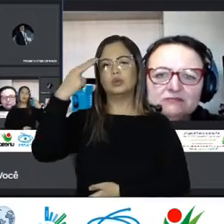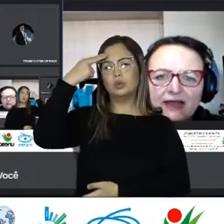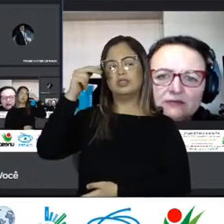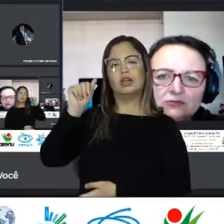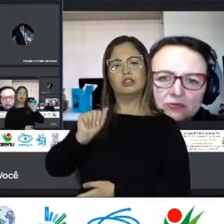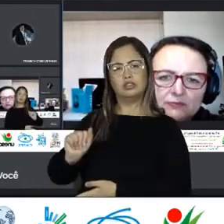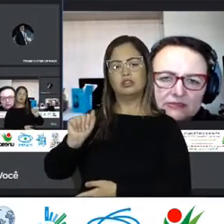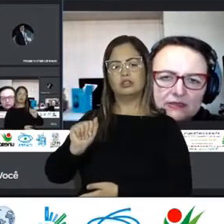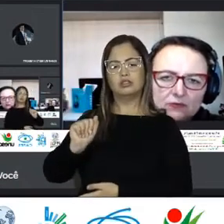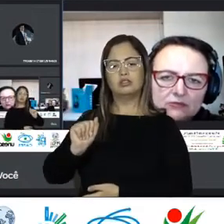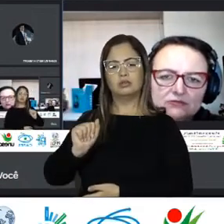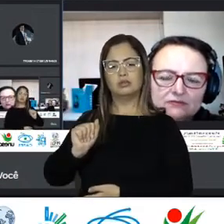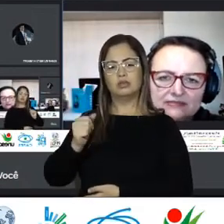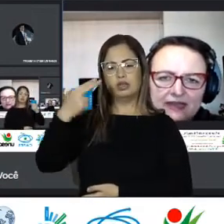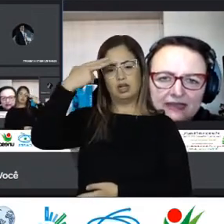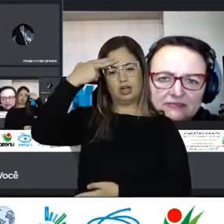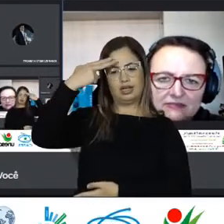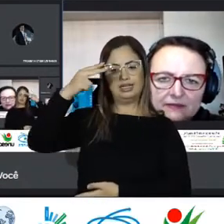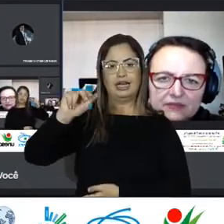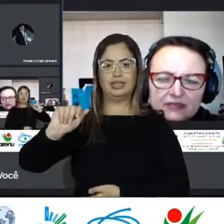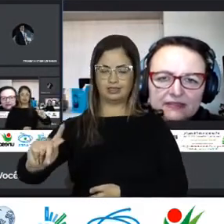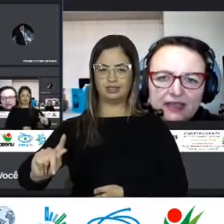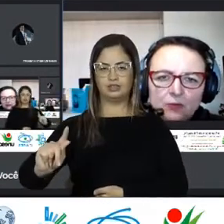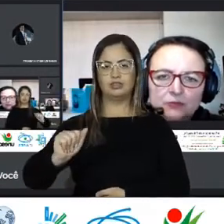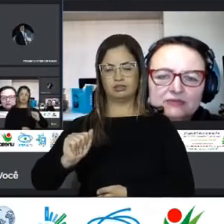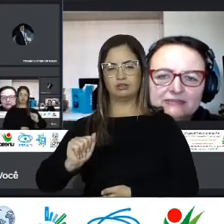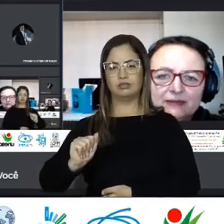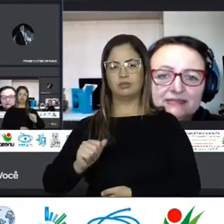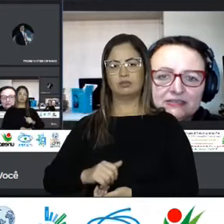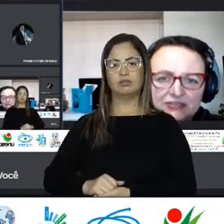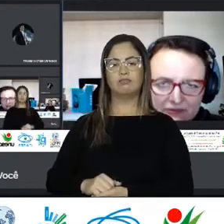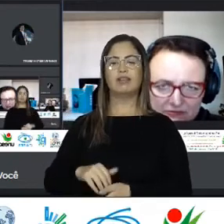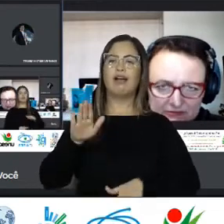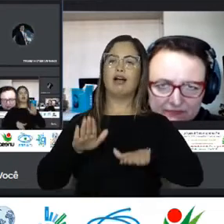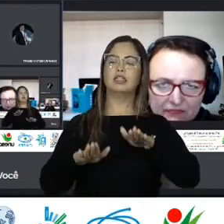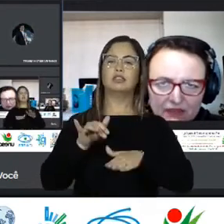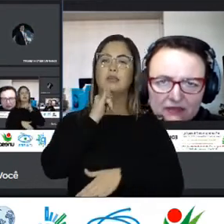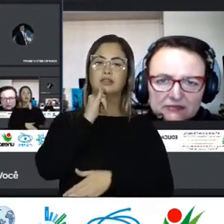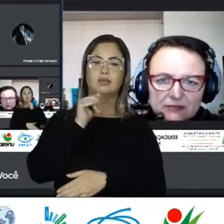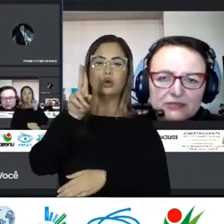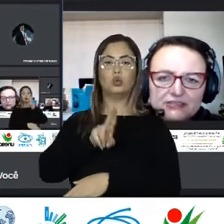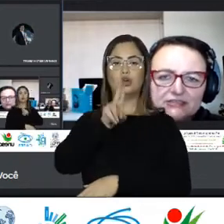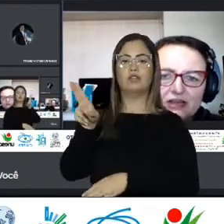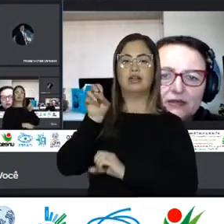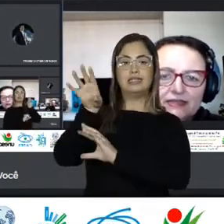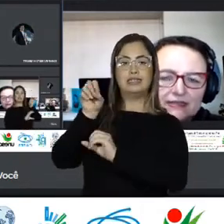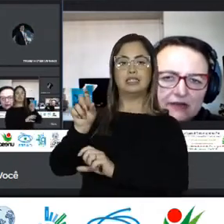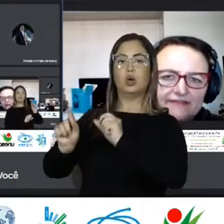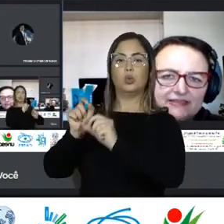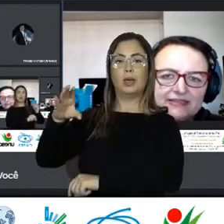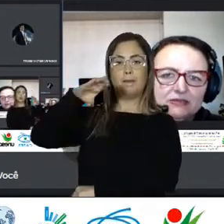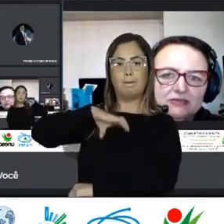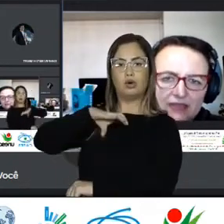Nós temos Vários grupos Em algumas universidades Que tem o português Para estrangeiros Que são políticas De